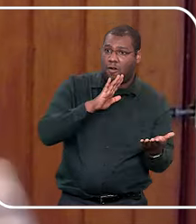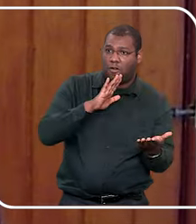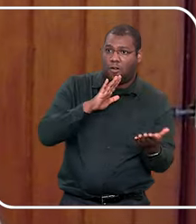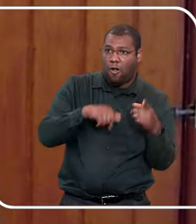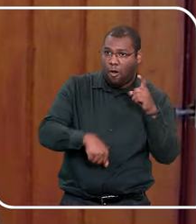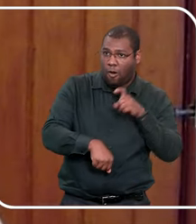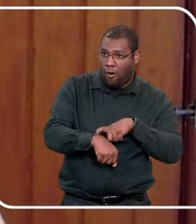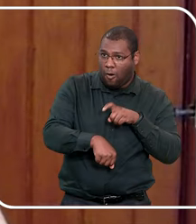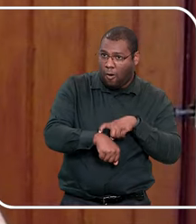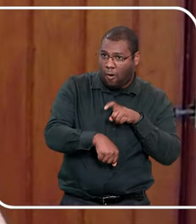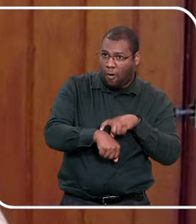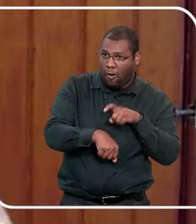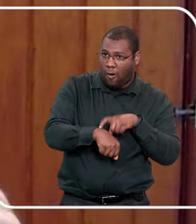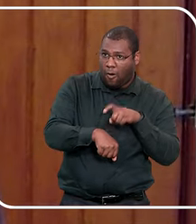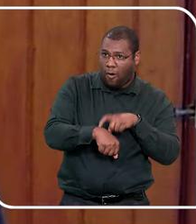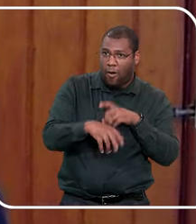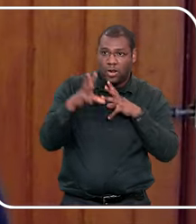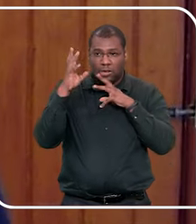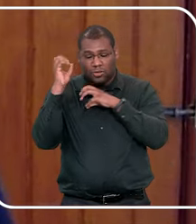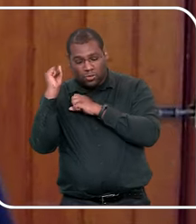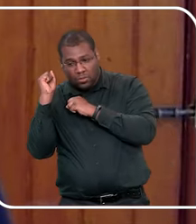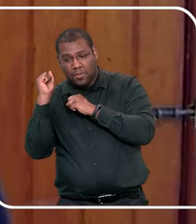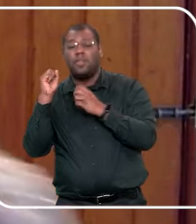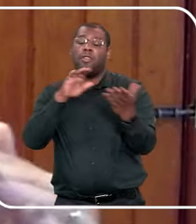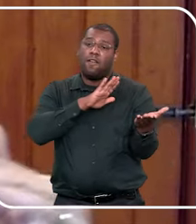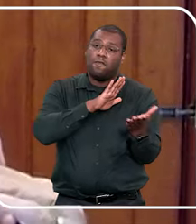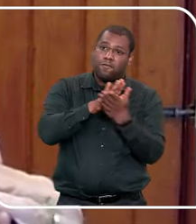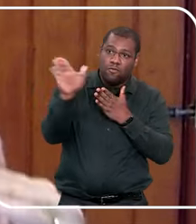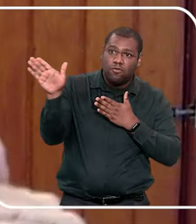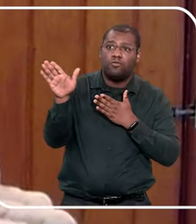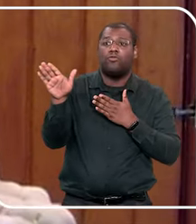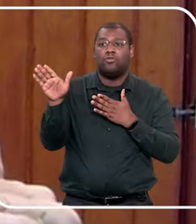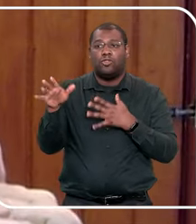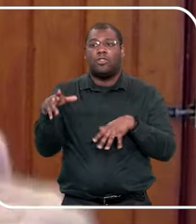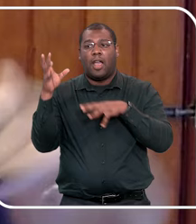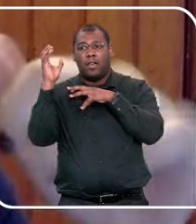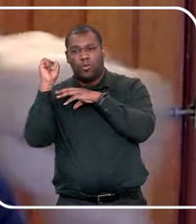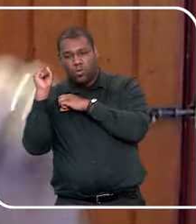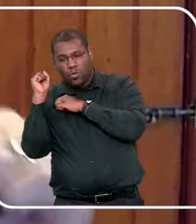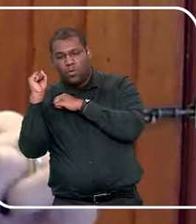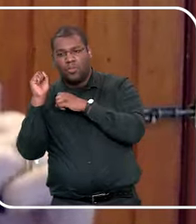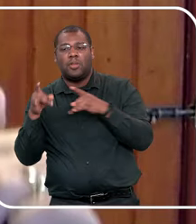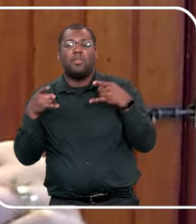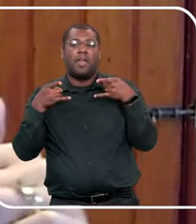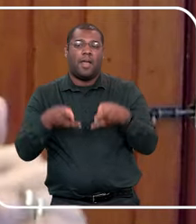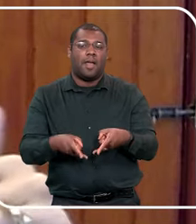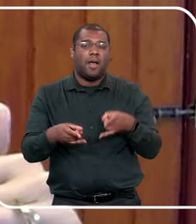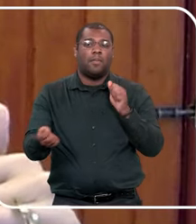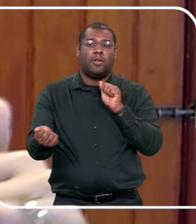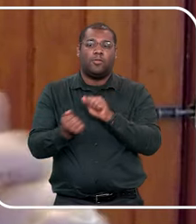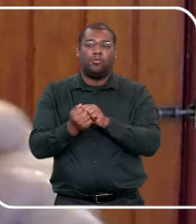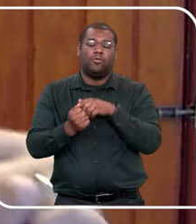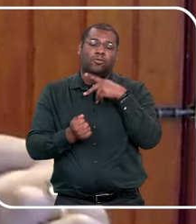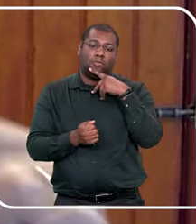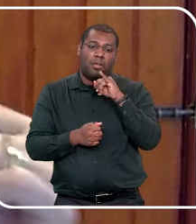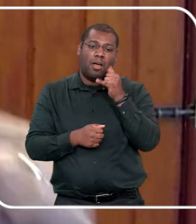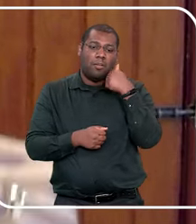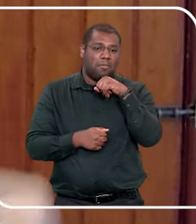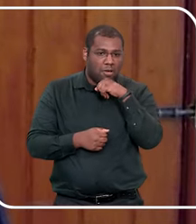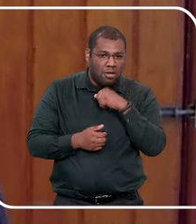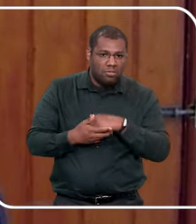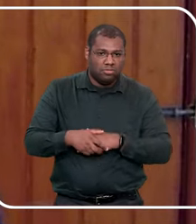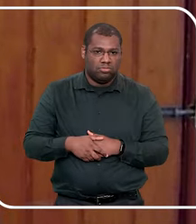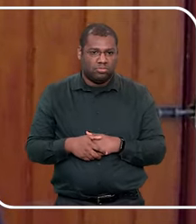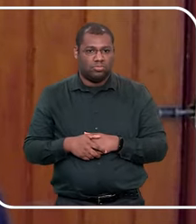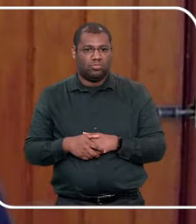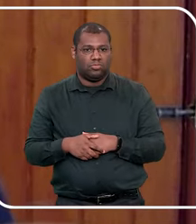acontecia dentro da casa dela, mas ela desenvolveu esse medo absurdo de dormir sozinha, e era diretamente ligada ao abuso, muitas vezes um filho